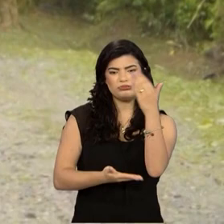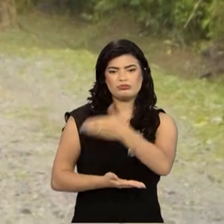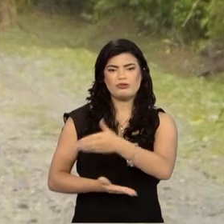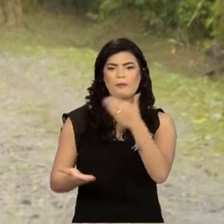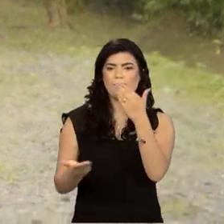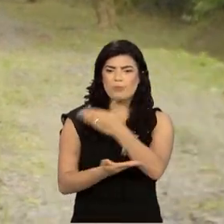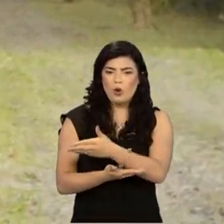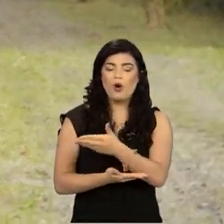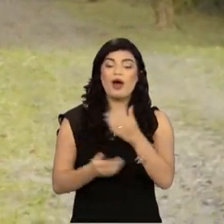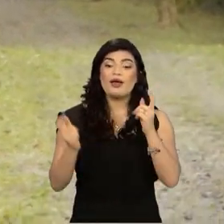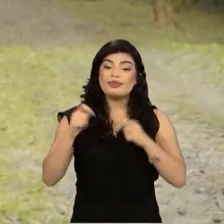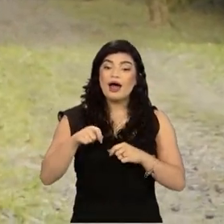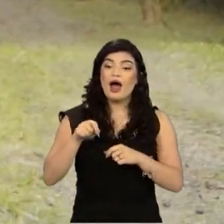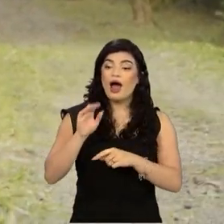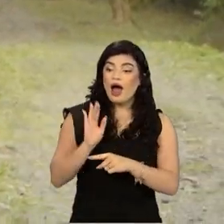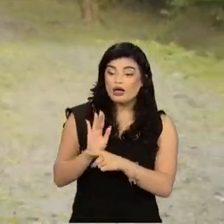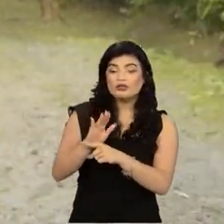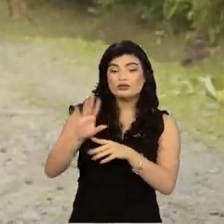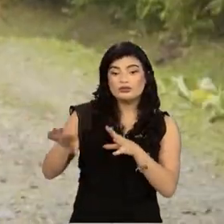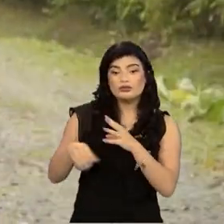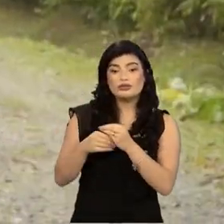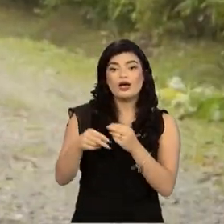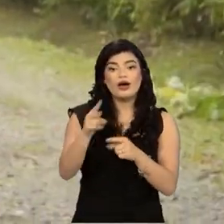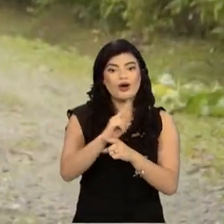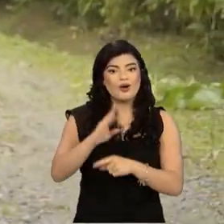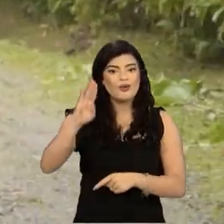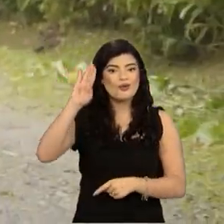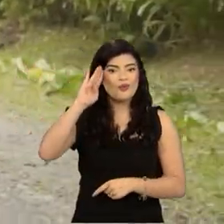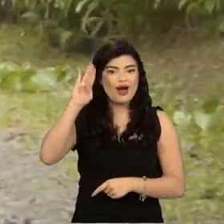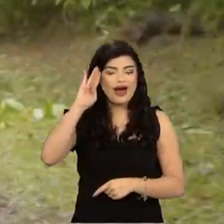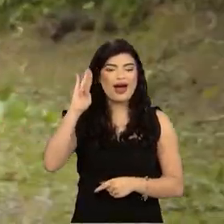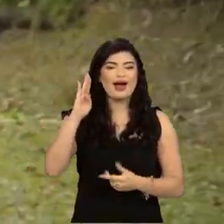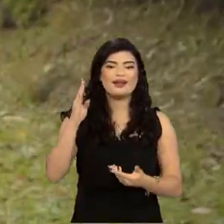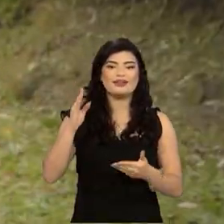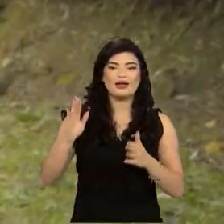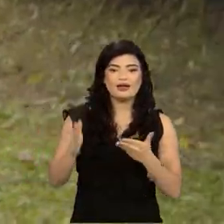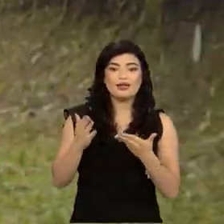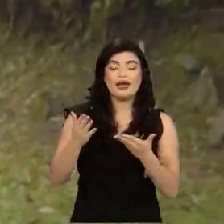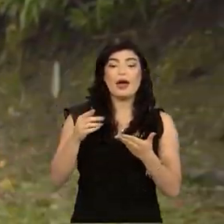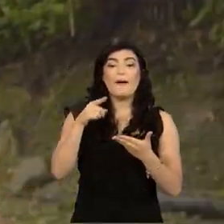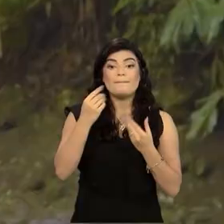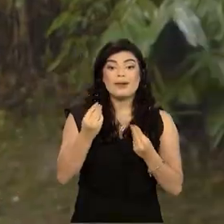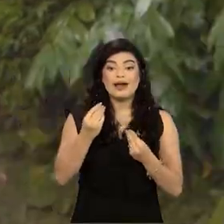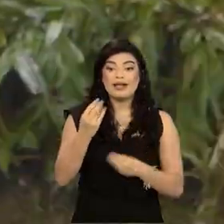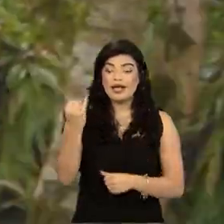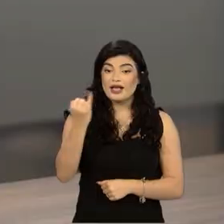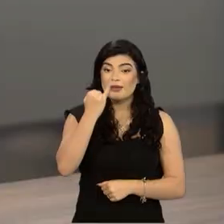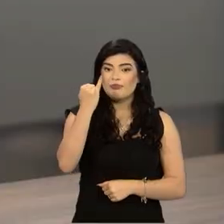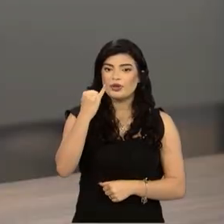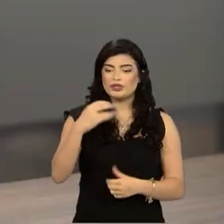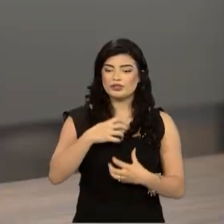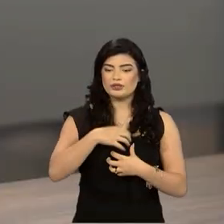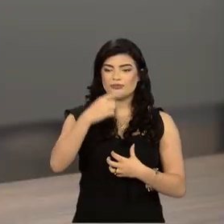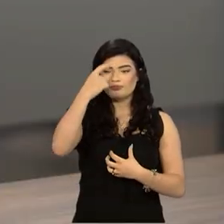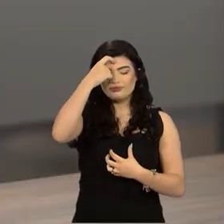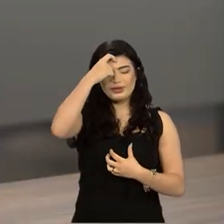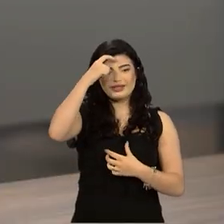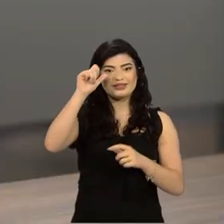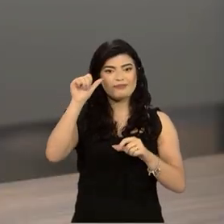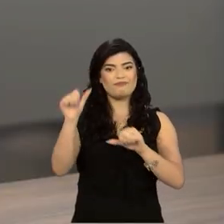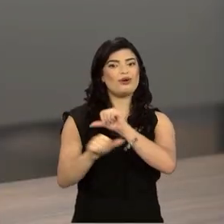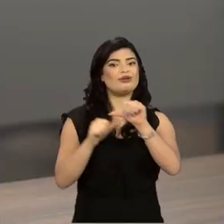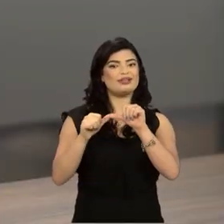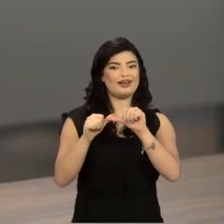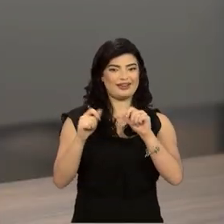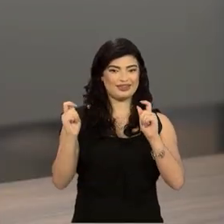parque, atuando como monitores, atuando como guarda-parques, função importantíssima na atividade. É importante que